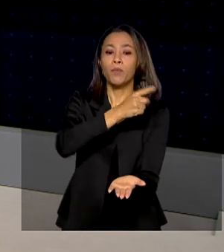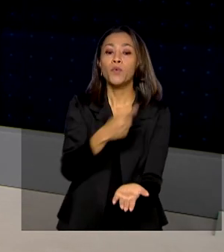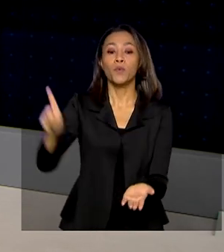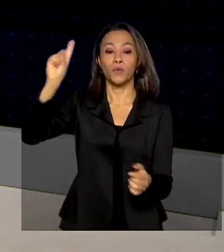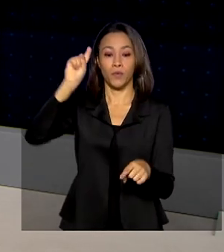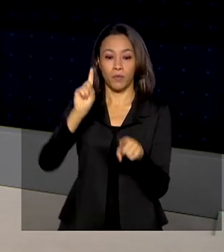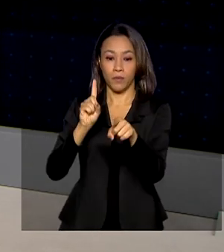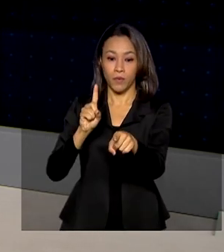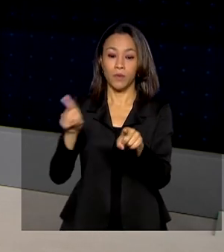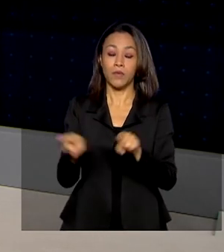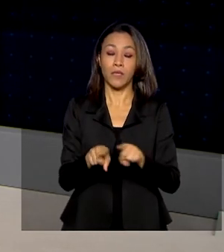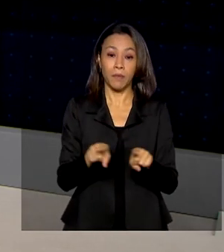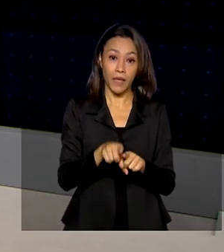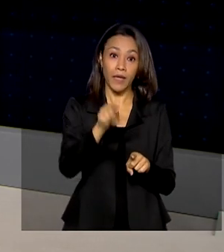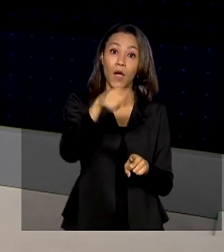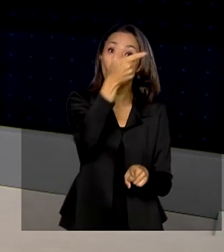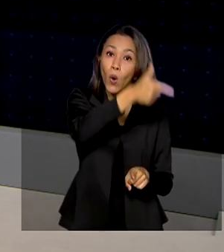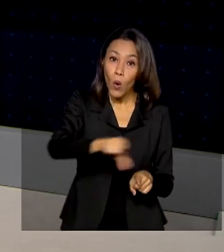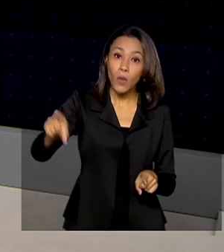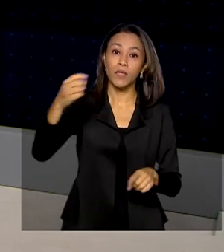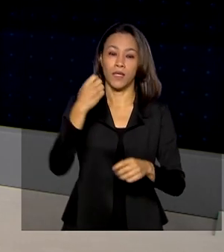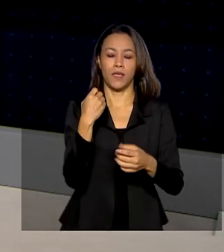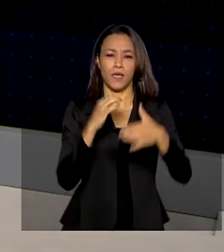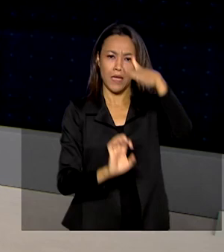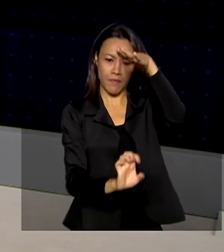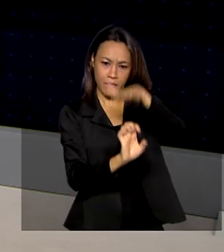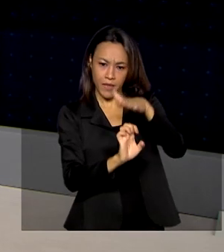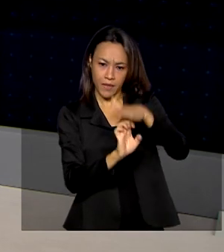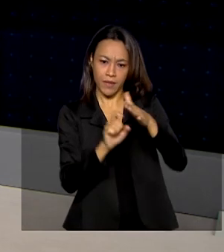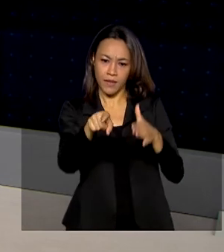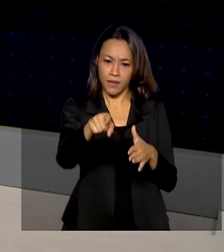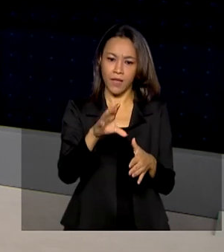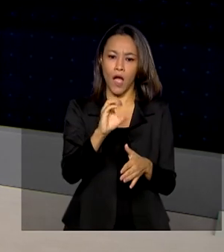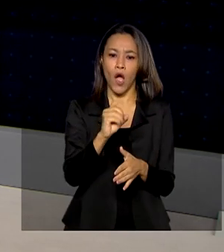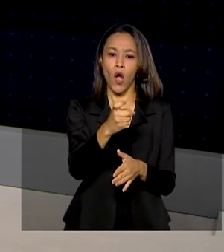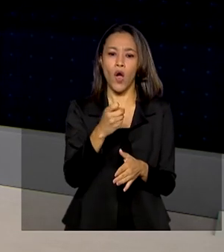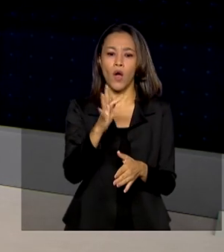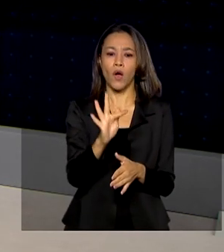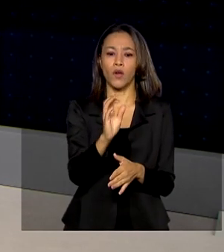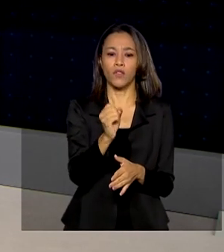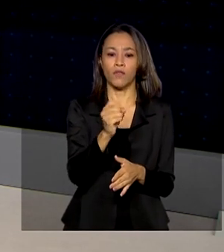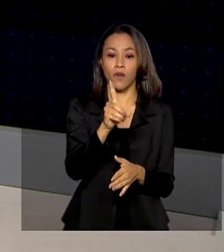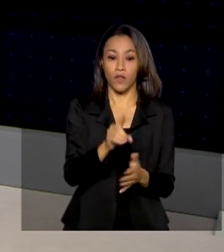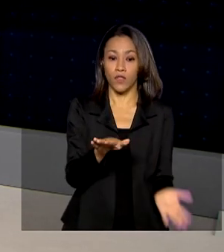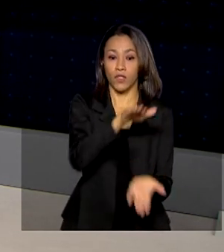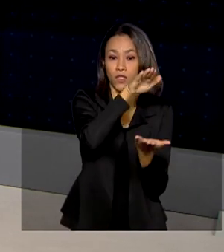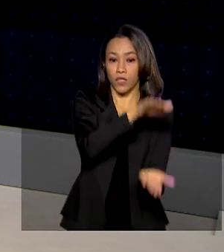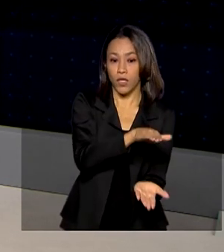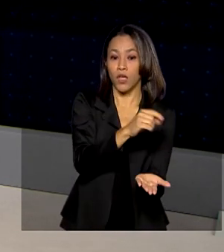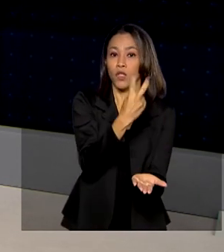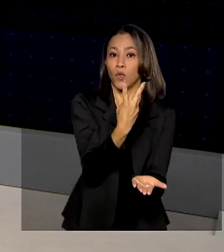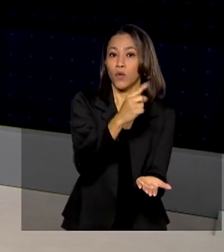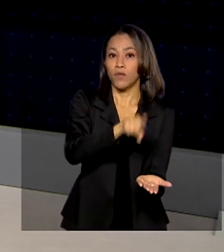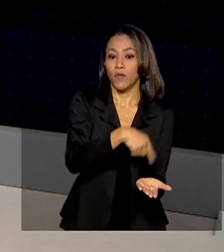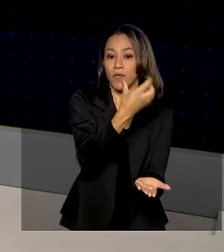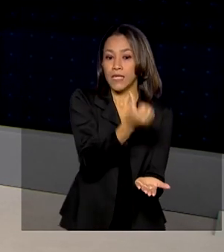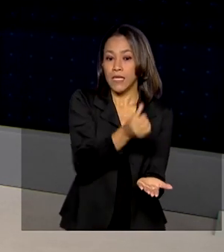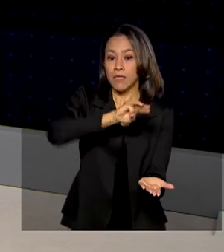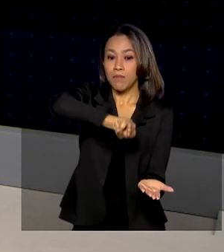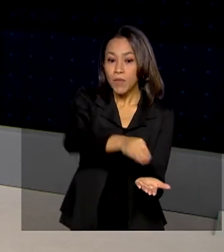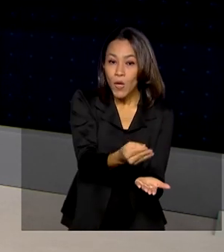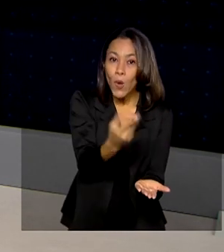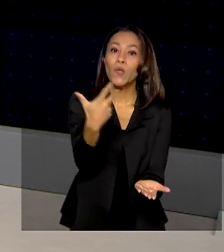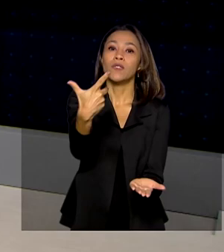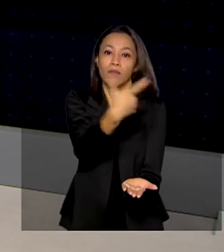distribuição de vacinas do consórcio COVAX Facility da AstraZeneca Oxford vai ser de R 2,6 milhões de